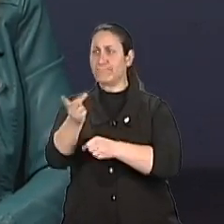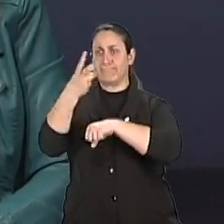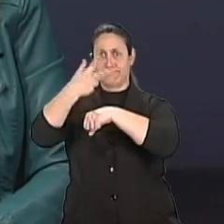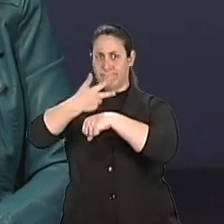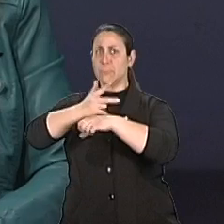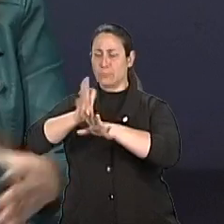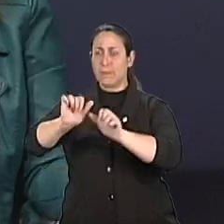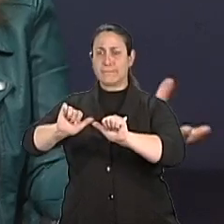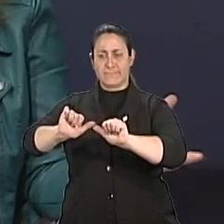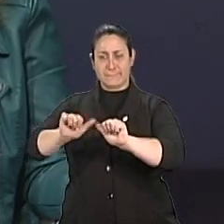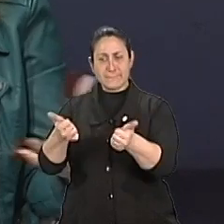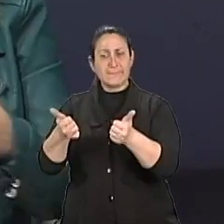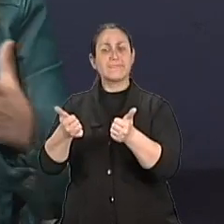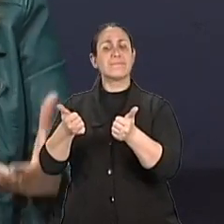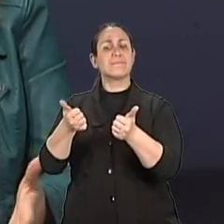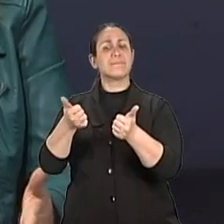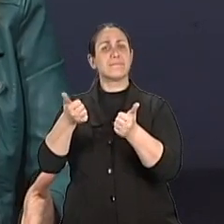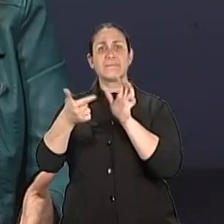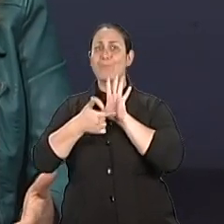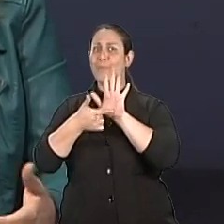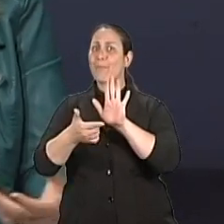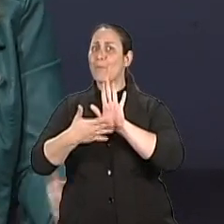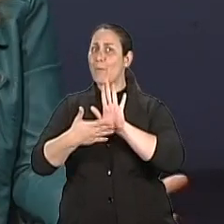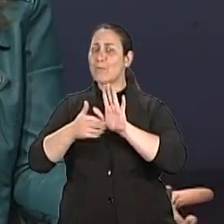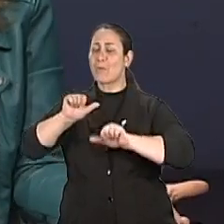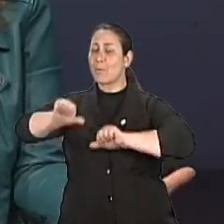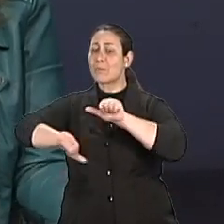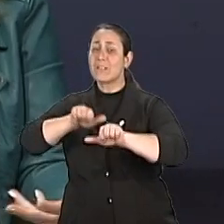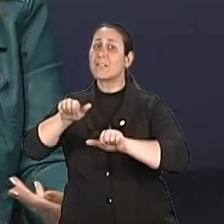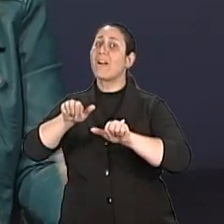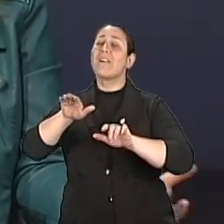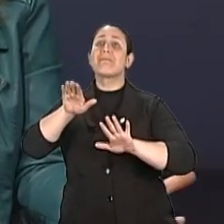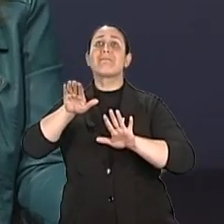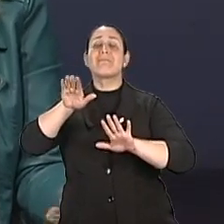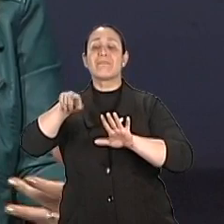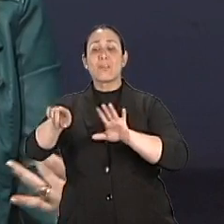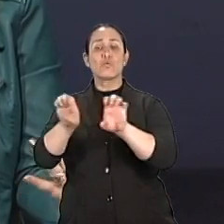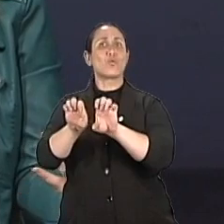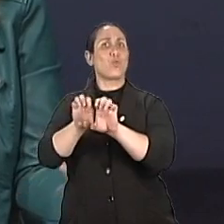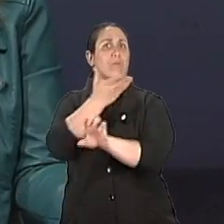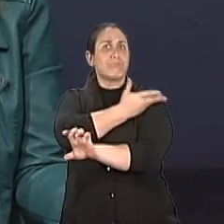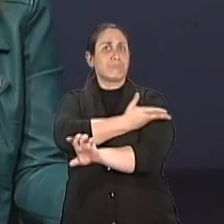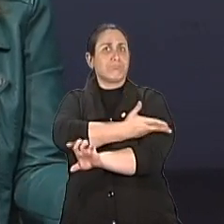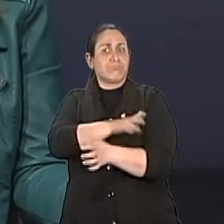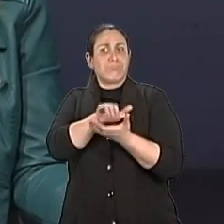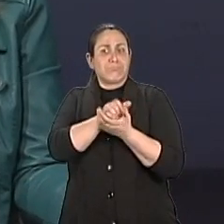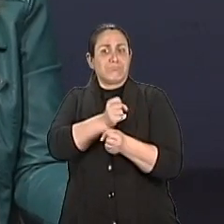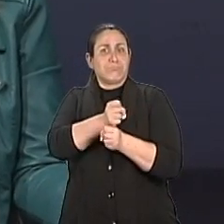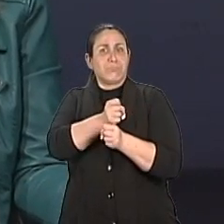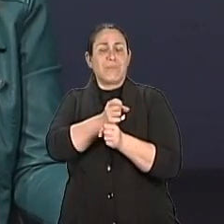pressupõe essas mudanças todas de sistema, porque nem sempre essas pessoas têm condições